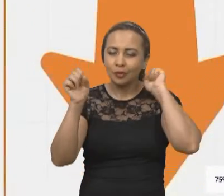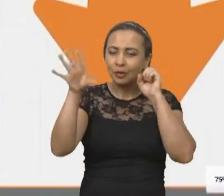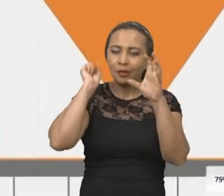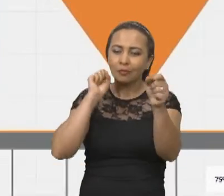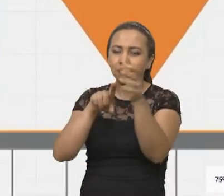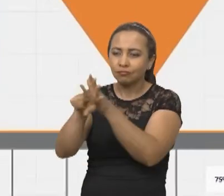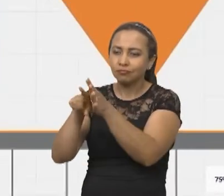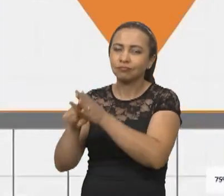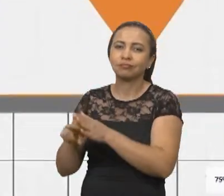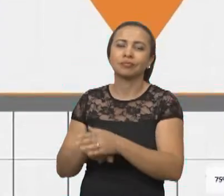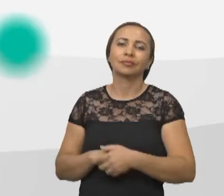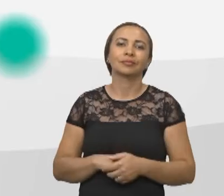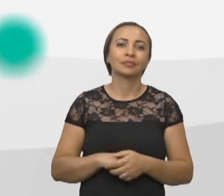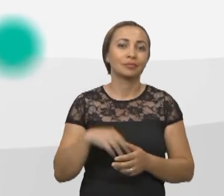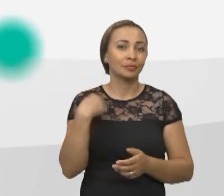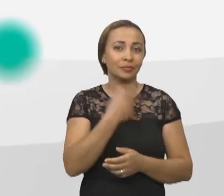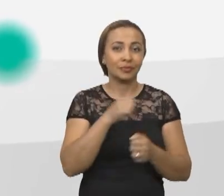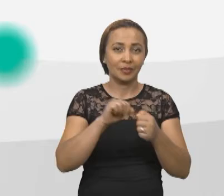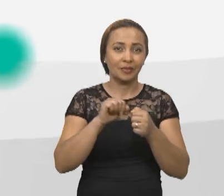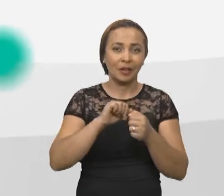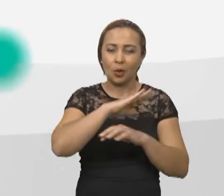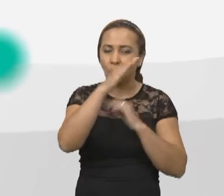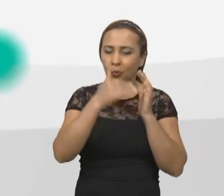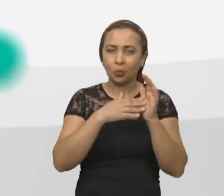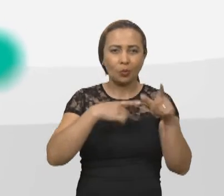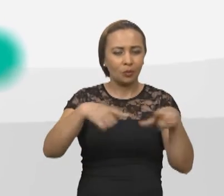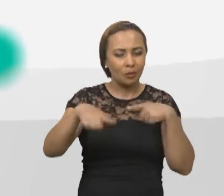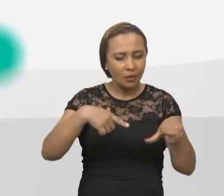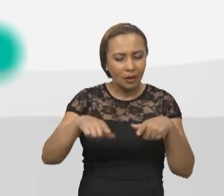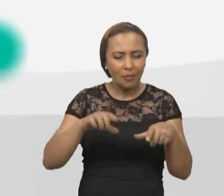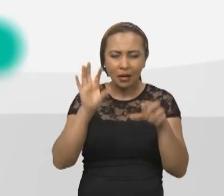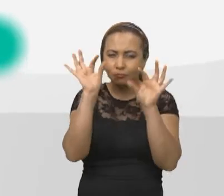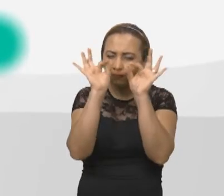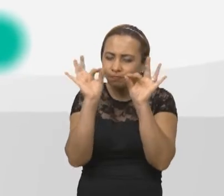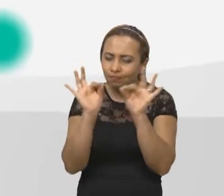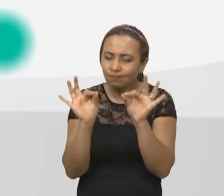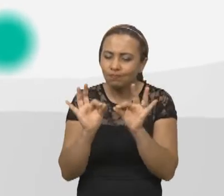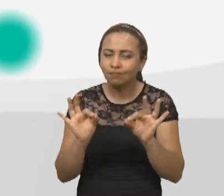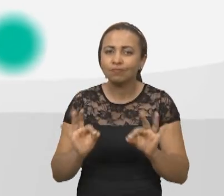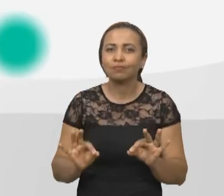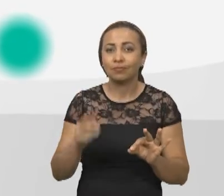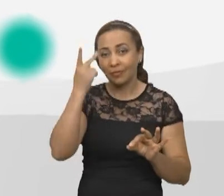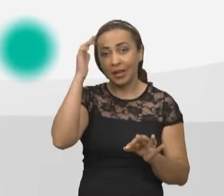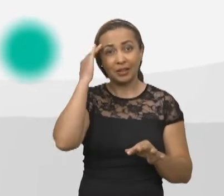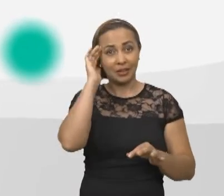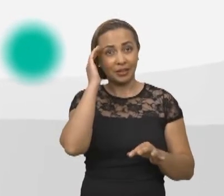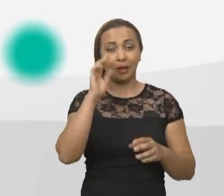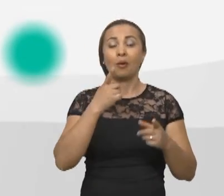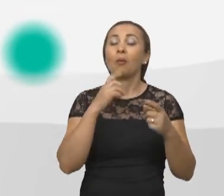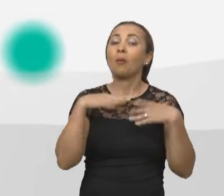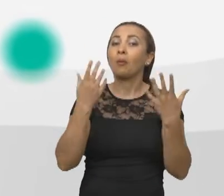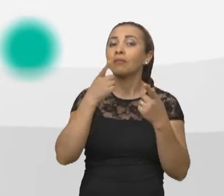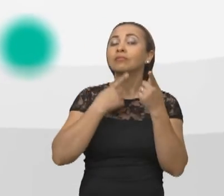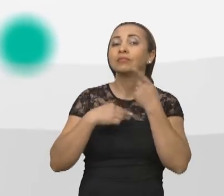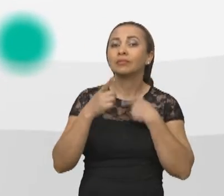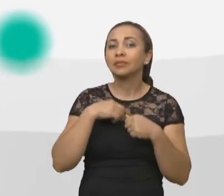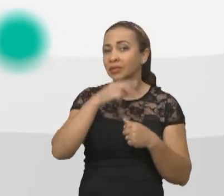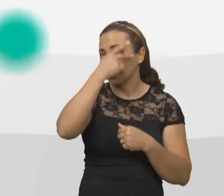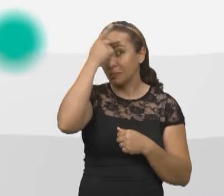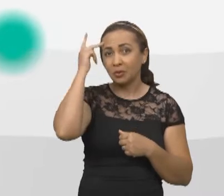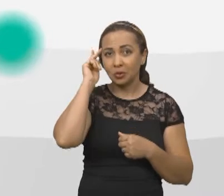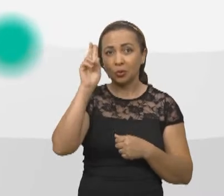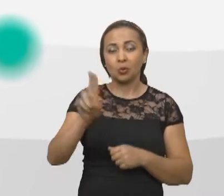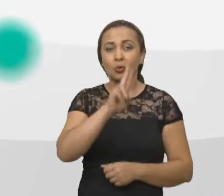ouvidos pelos pesquisadores. Estamos fazendo todo um trabalho minucioso para entender qual a necessidade do